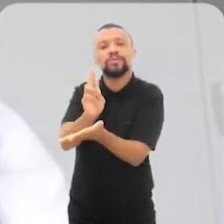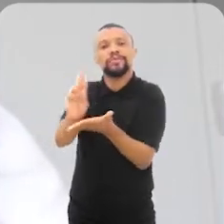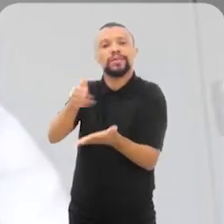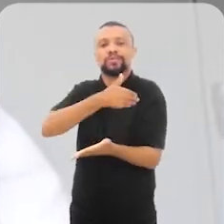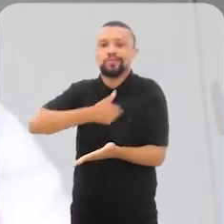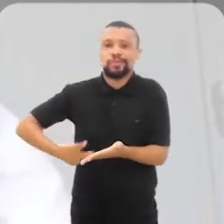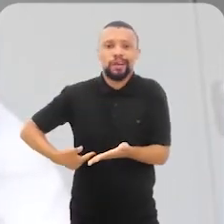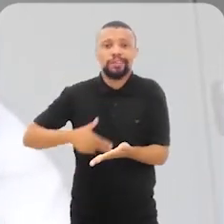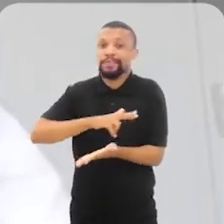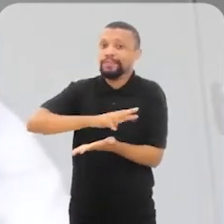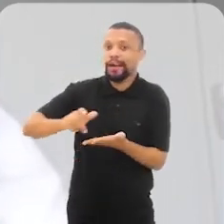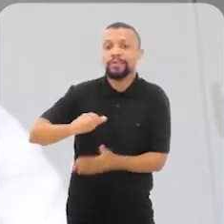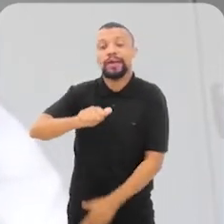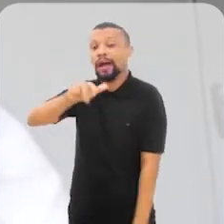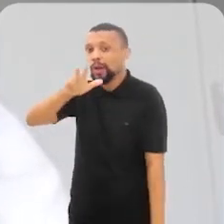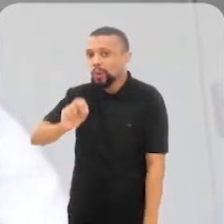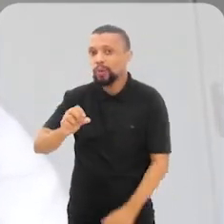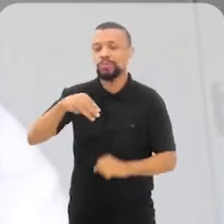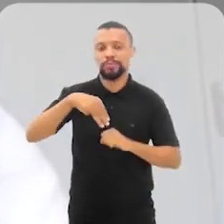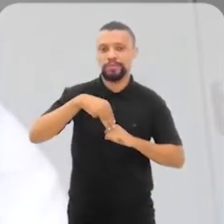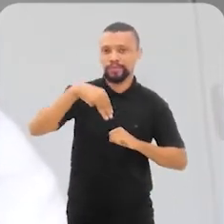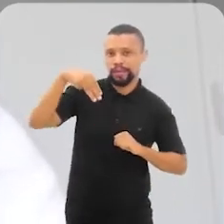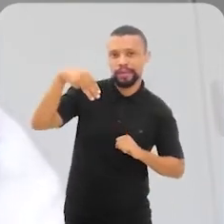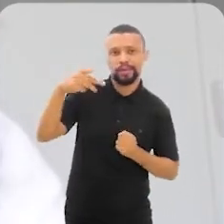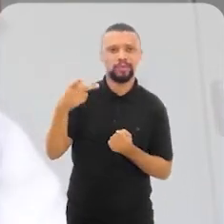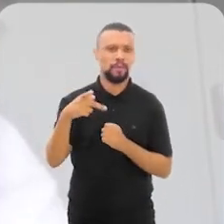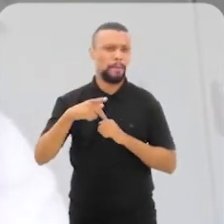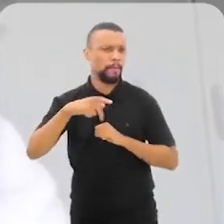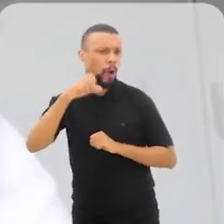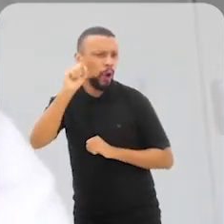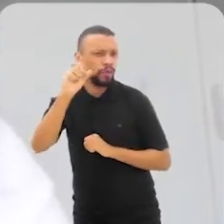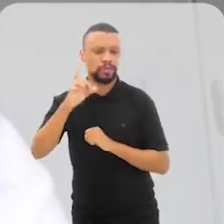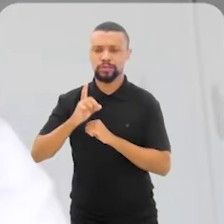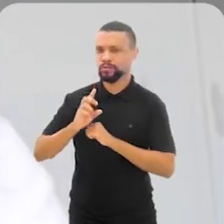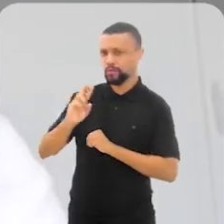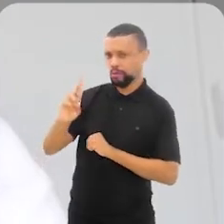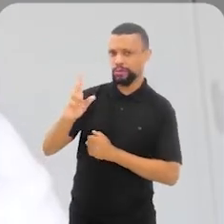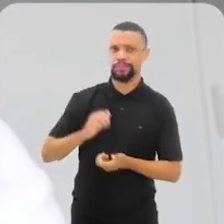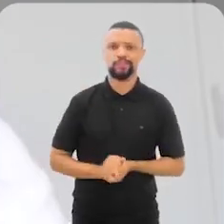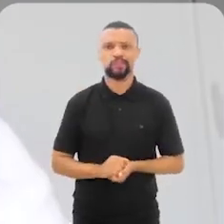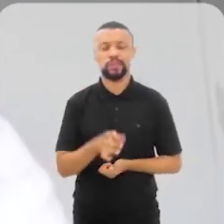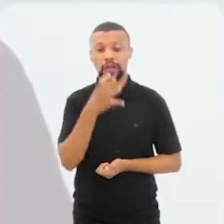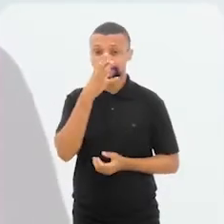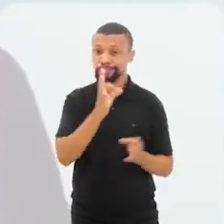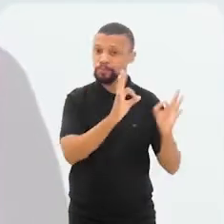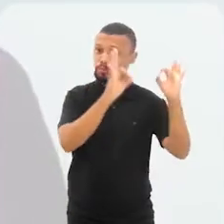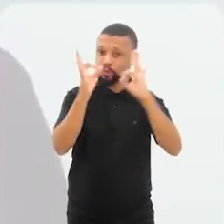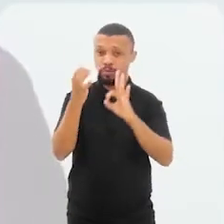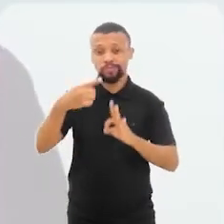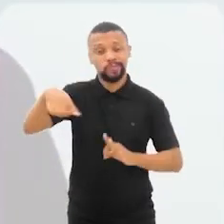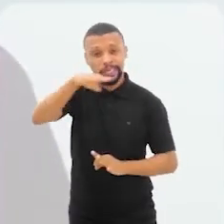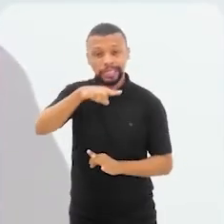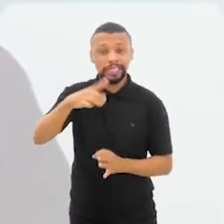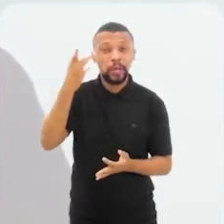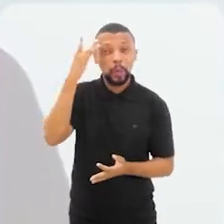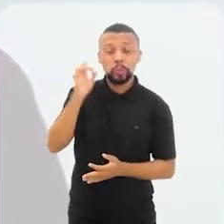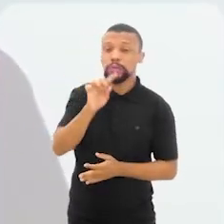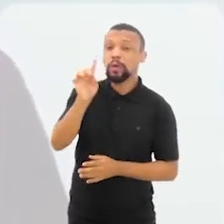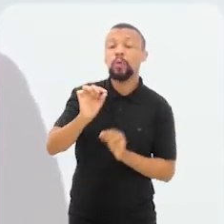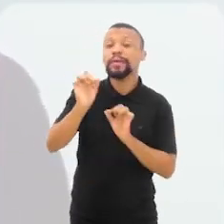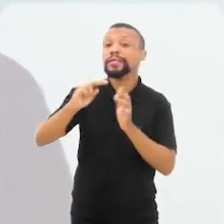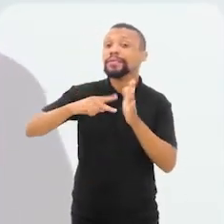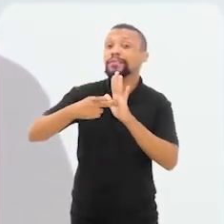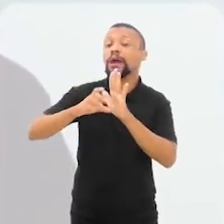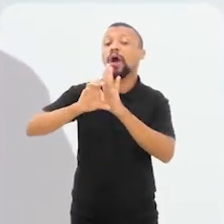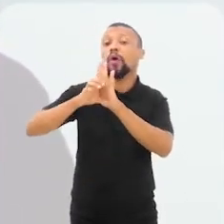graduação, mestrado e doutorado. E foi assim que começou. Para quem está assistindo a gente, muita gente ainda não sabe o que